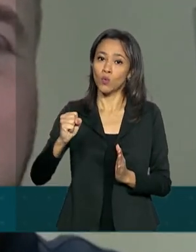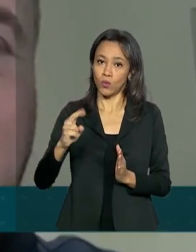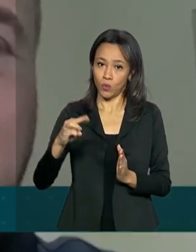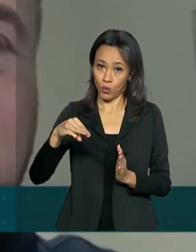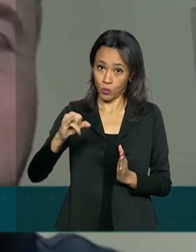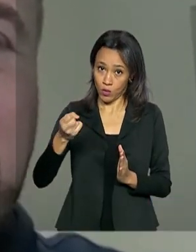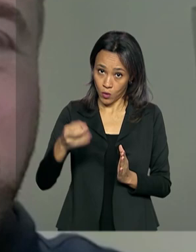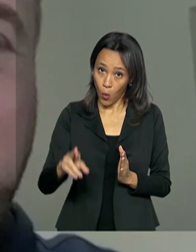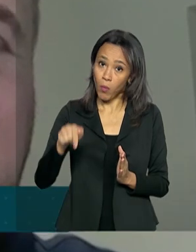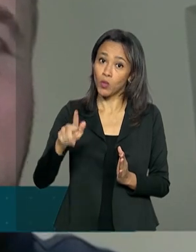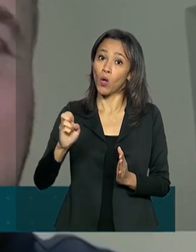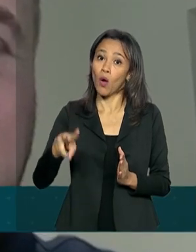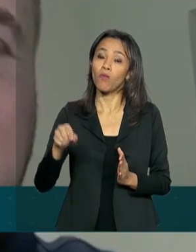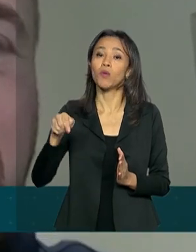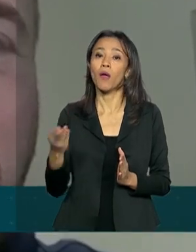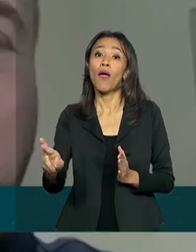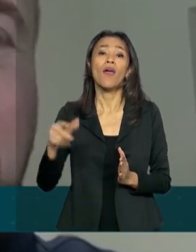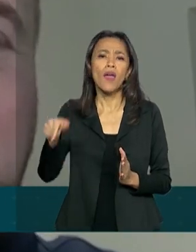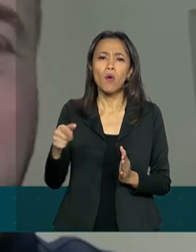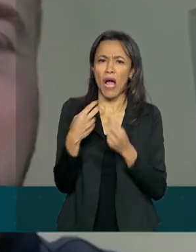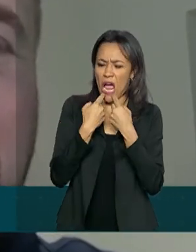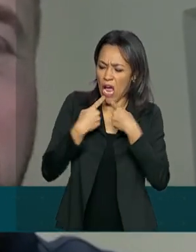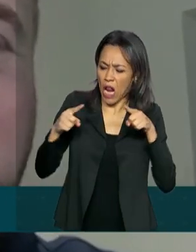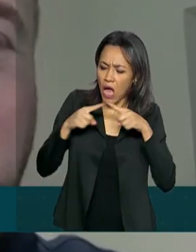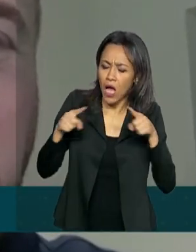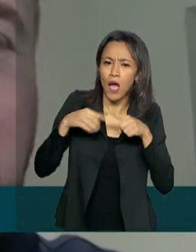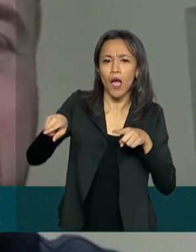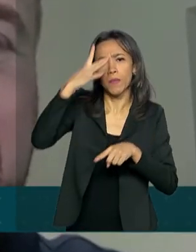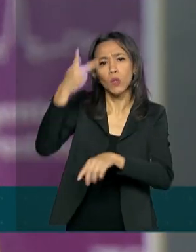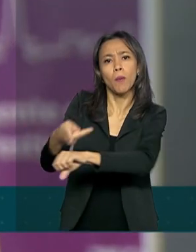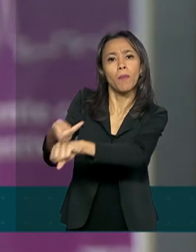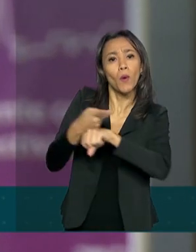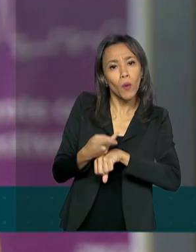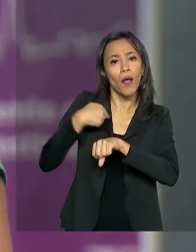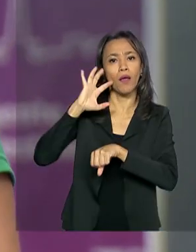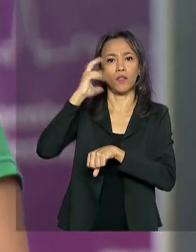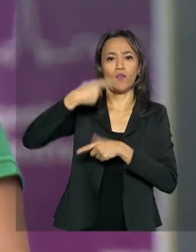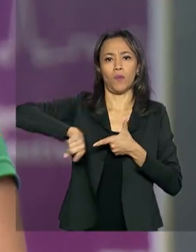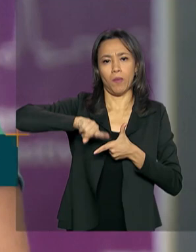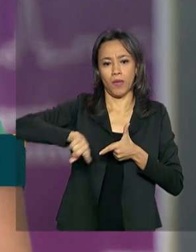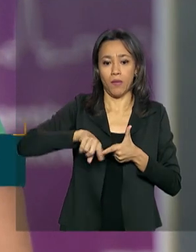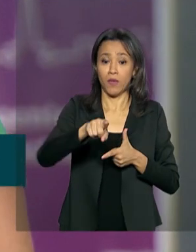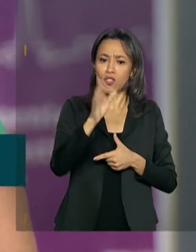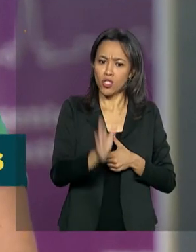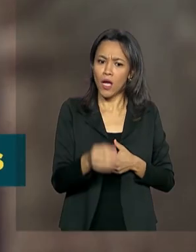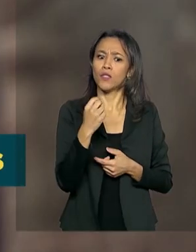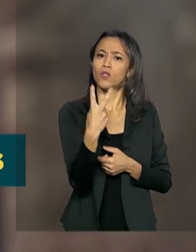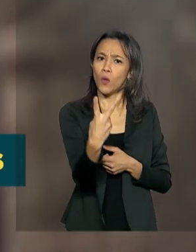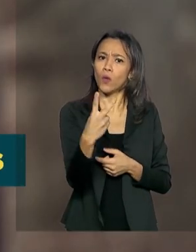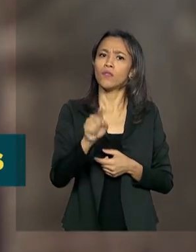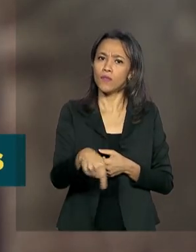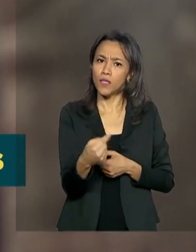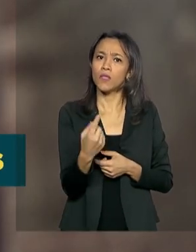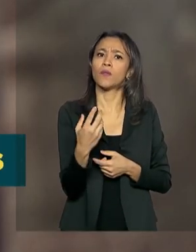e o fornecedor me procura para resolver o problema. Já são mais de 2 milhões e